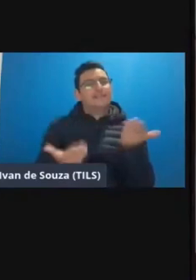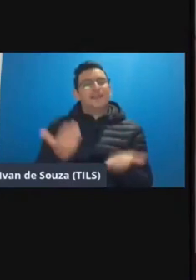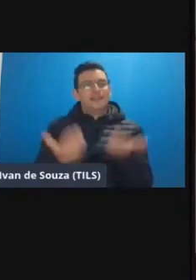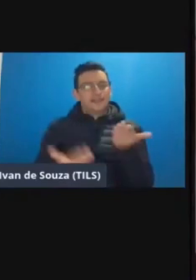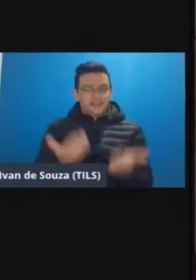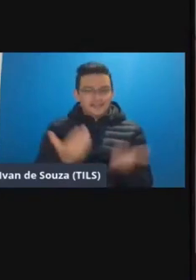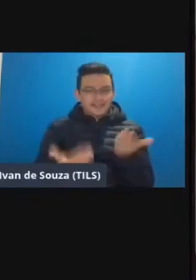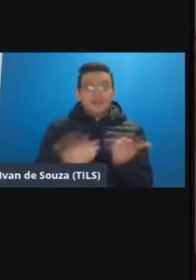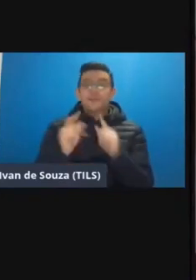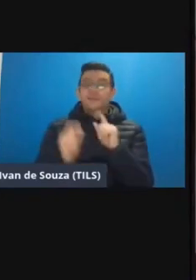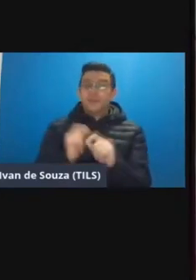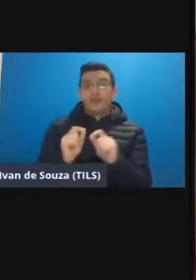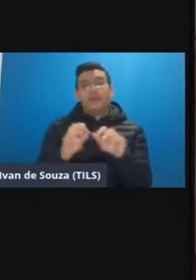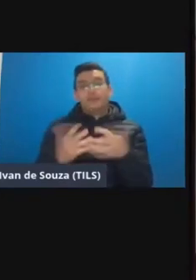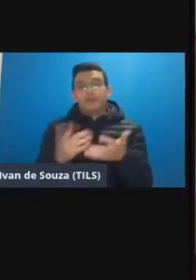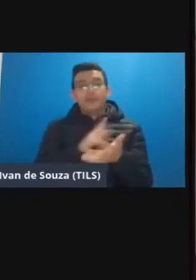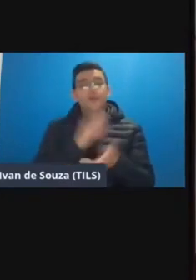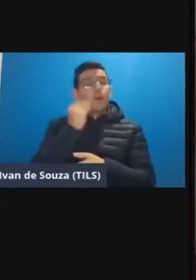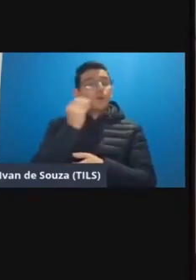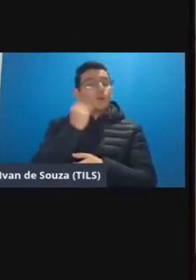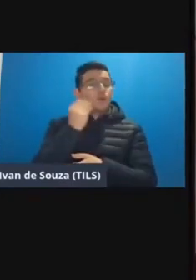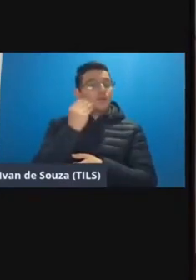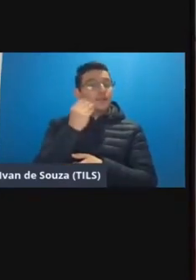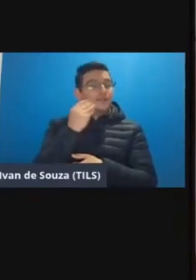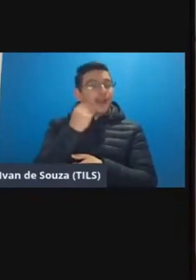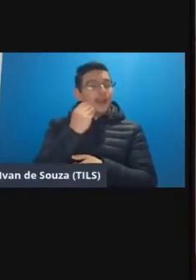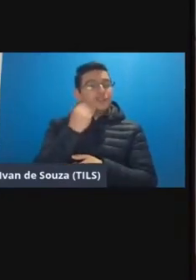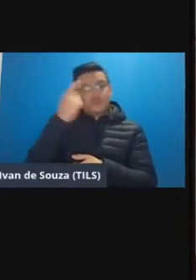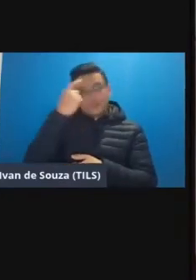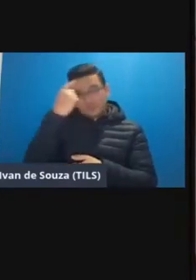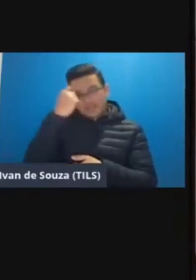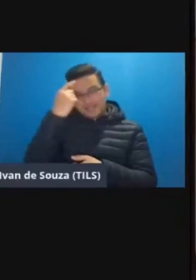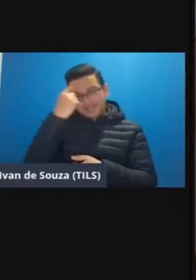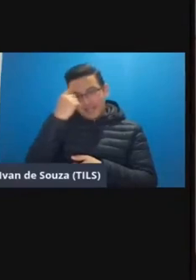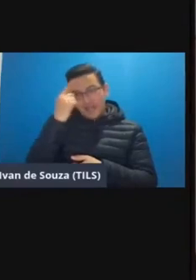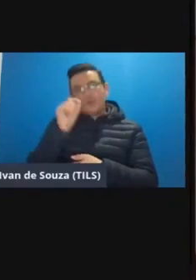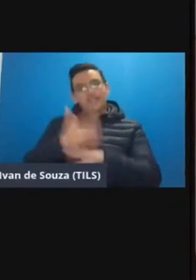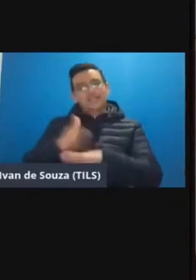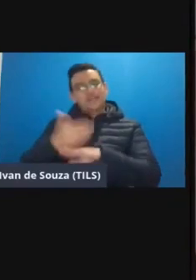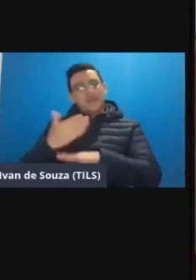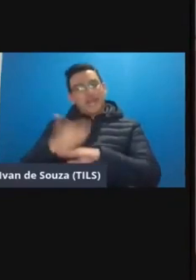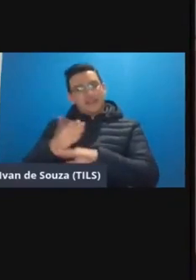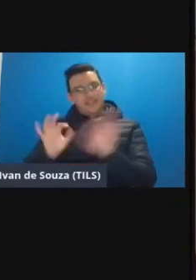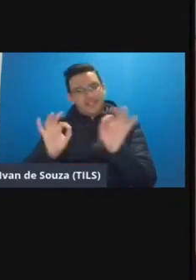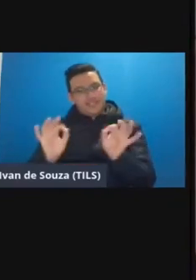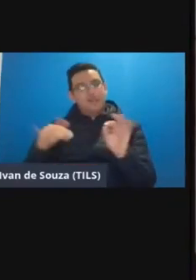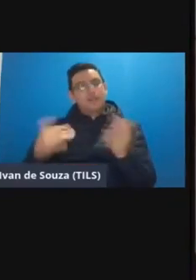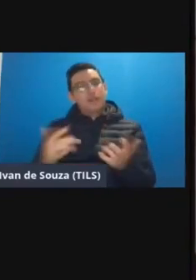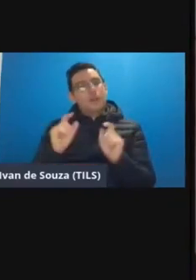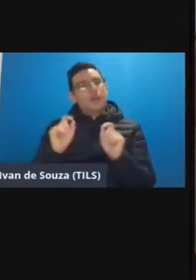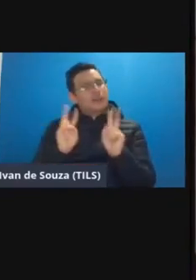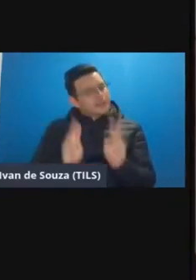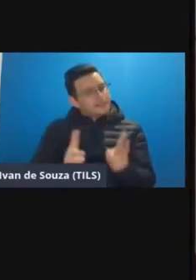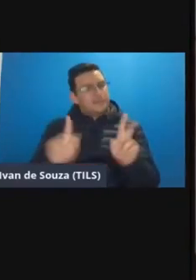enfim tendo a oportunidade de repensar essas práticas né então é